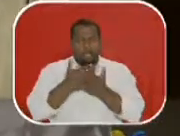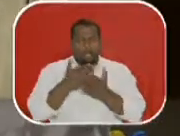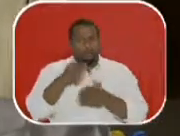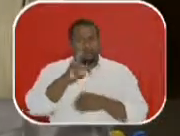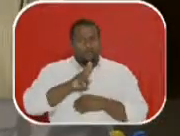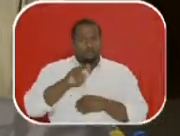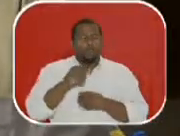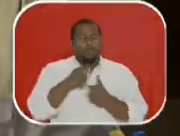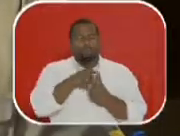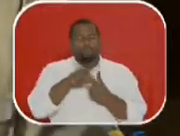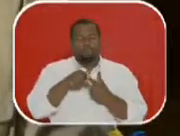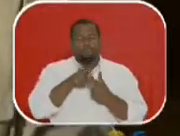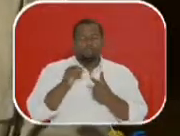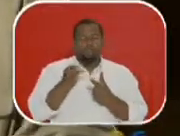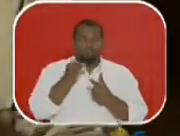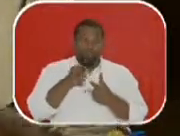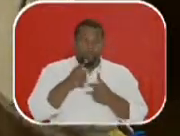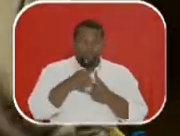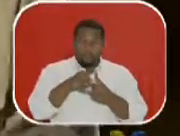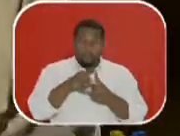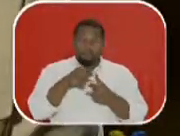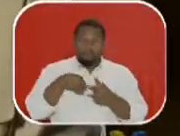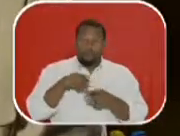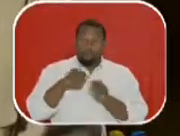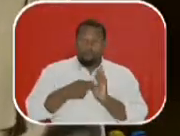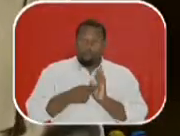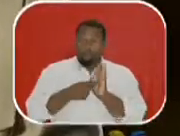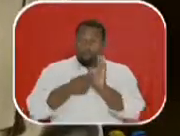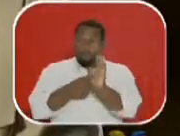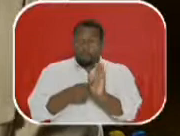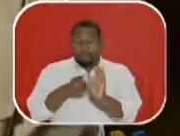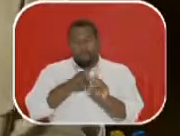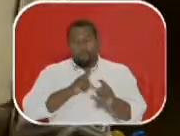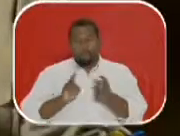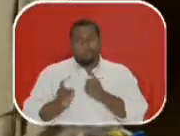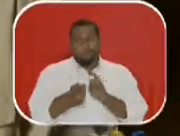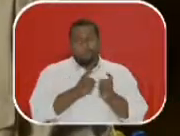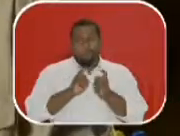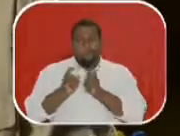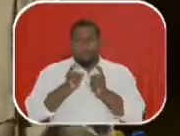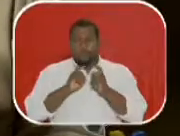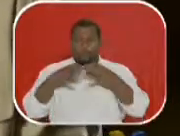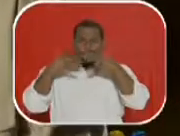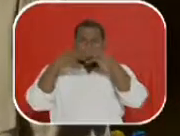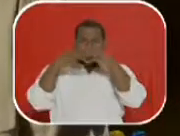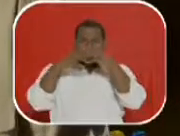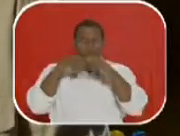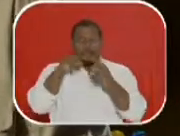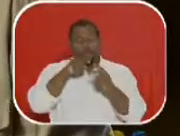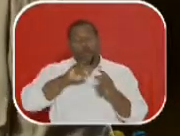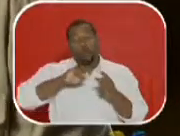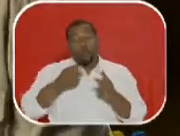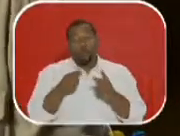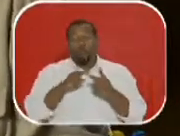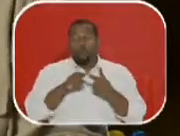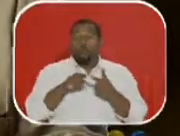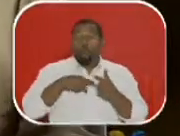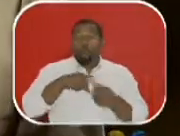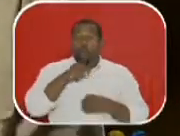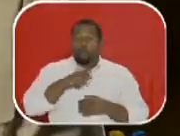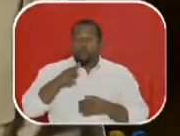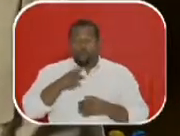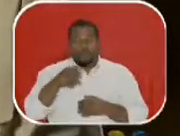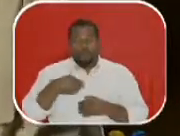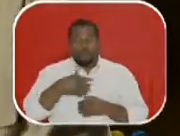fundamentais. Ou apresenta-se a obra artística e discute essa obra e reflete sobre ela. Ou, então,